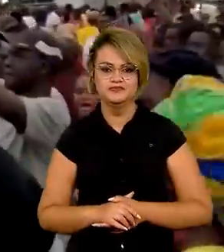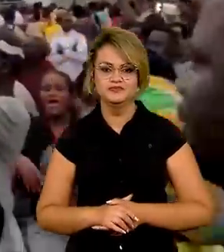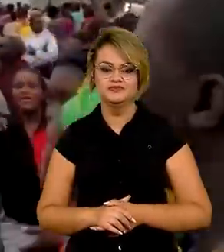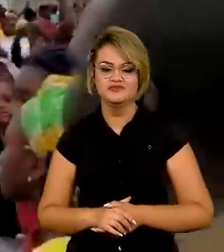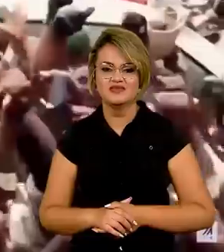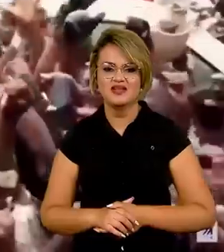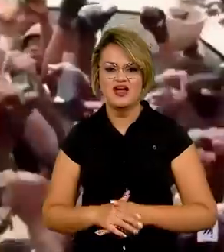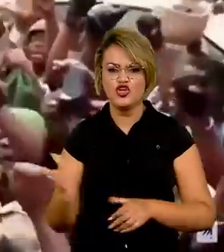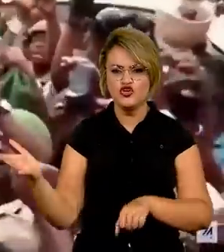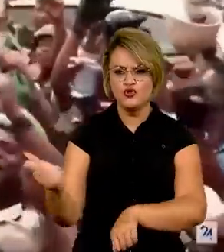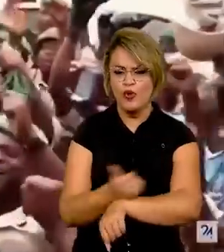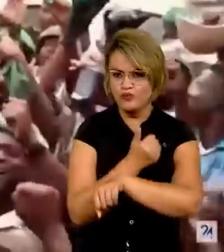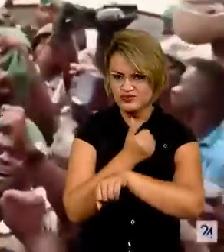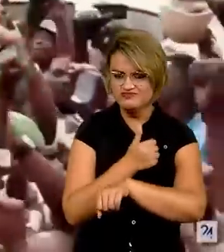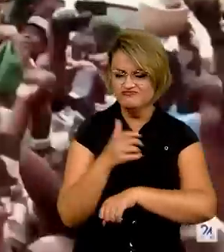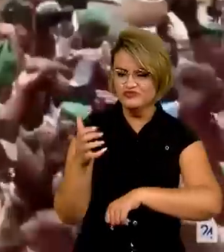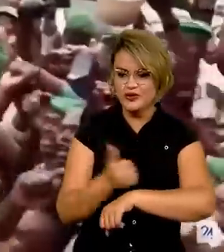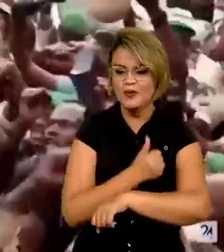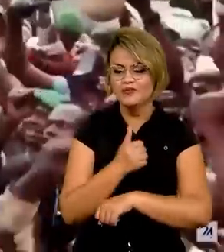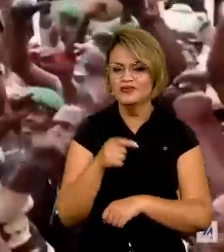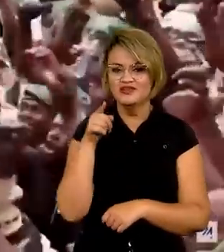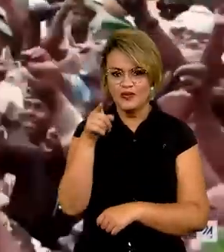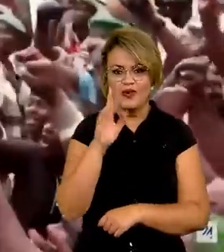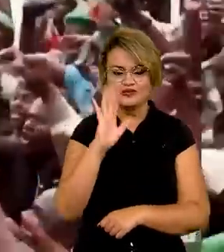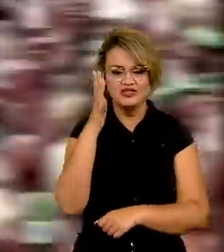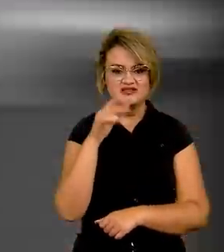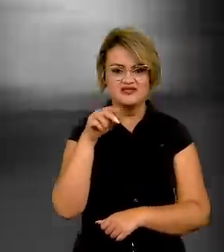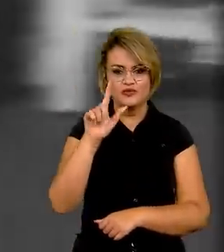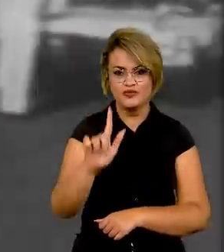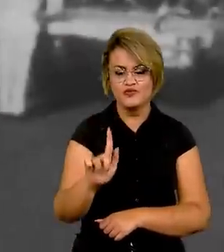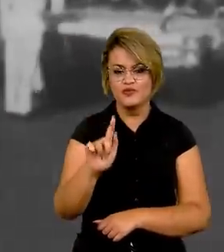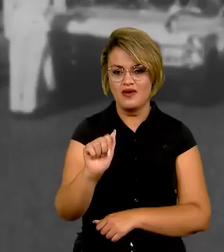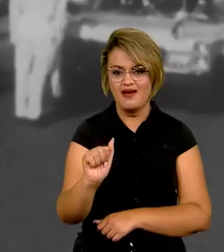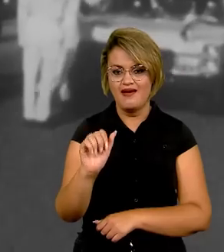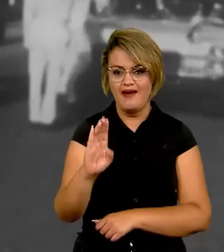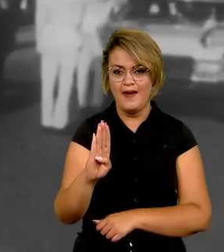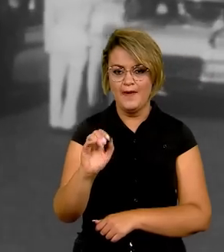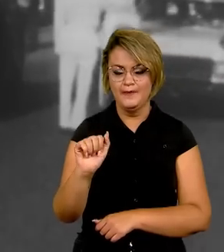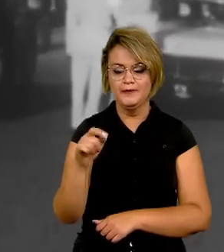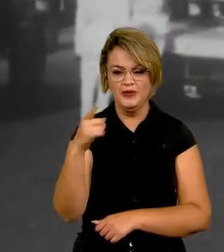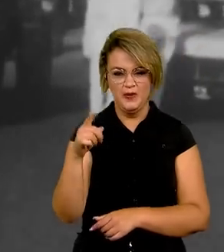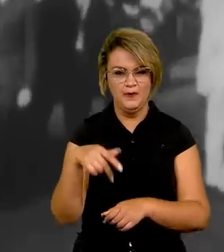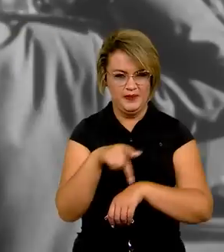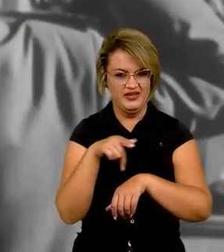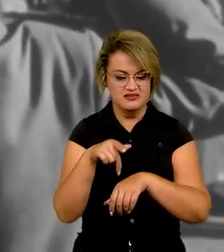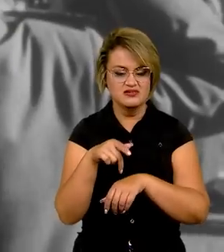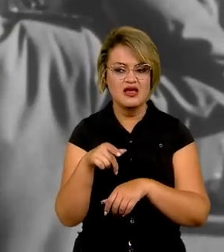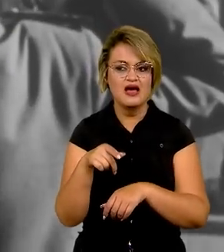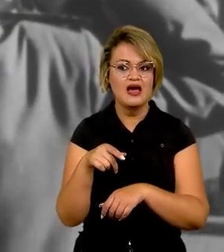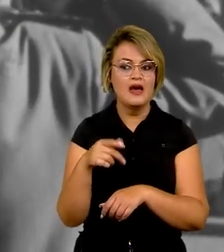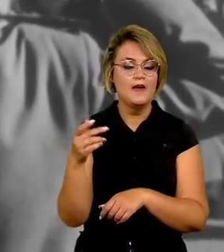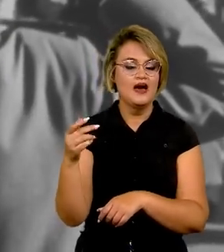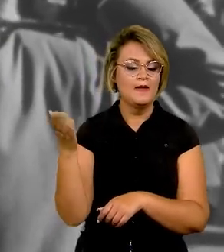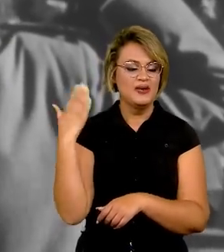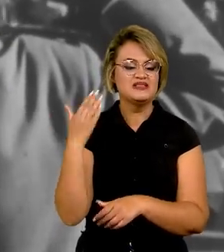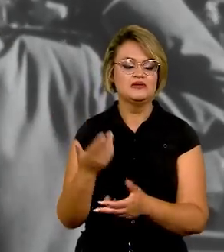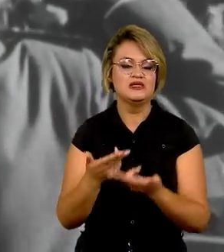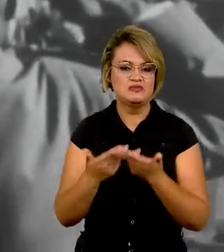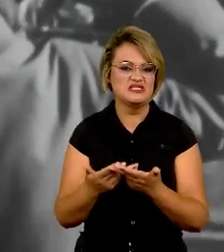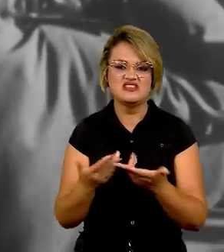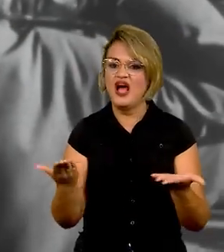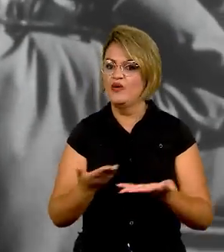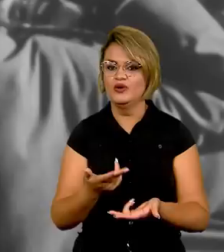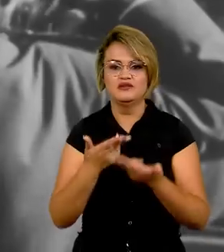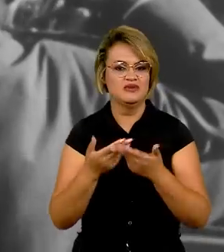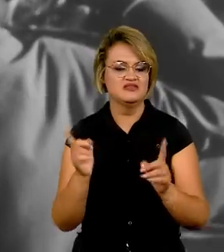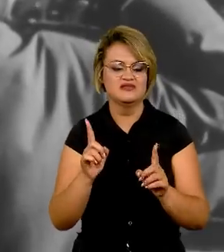Golpes militares, como os mais recentes, no Níger, no Gabão, já não são tão tolerados como no passado. Mas muitos vivem numa